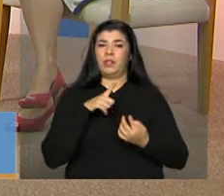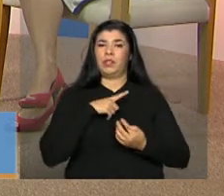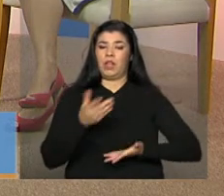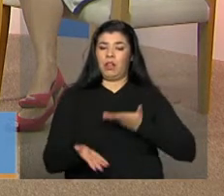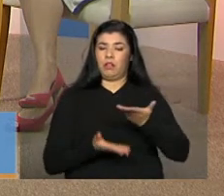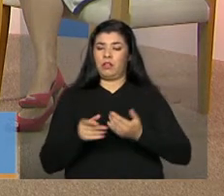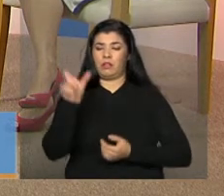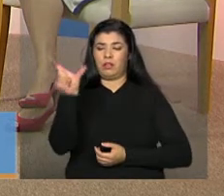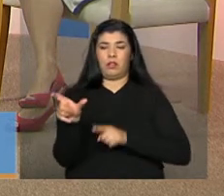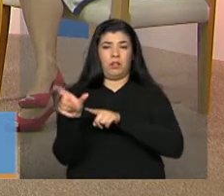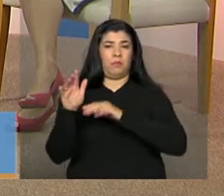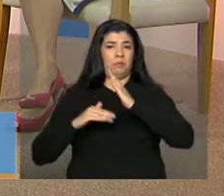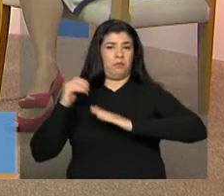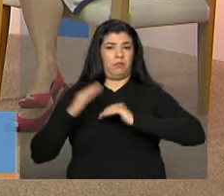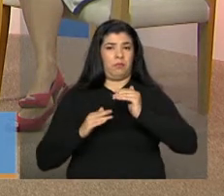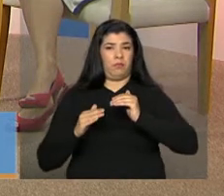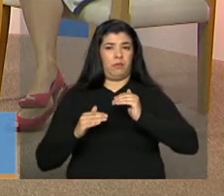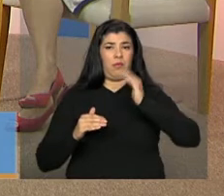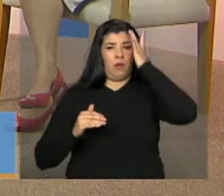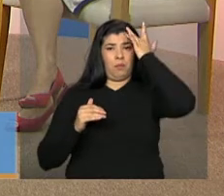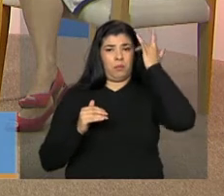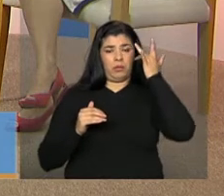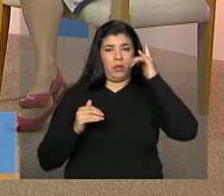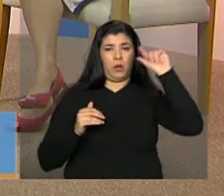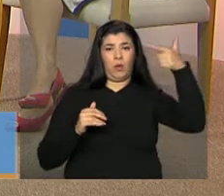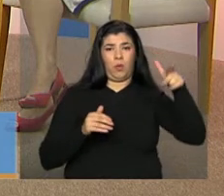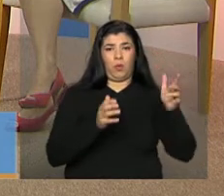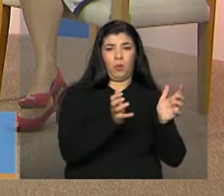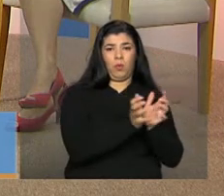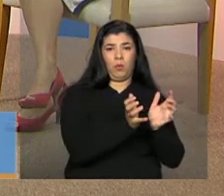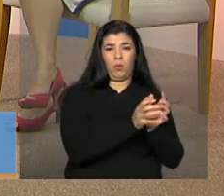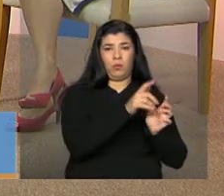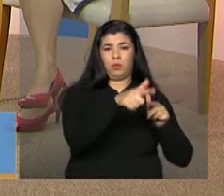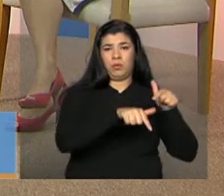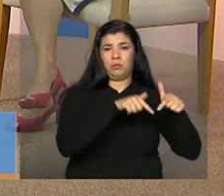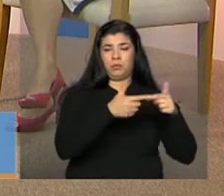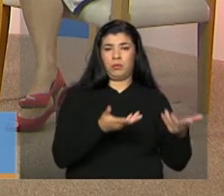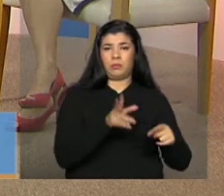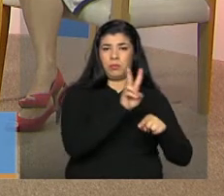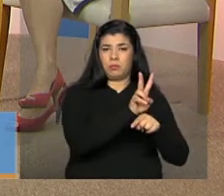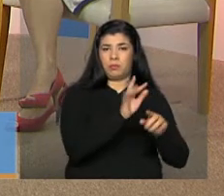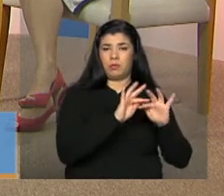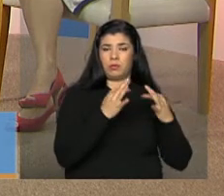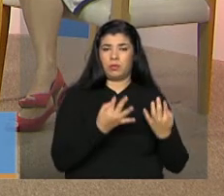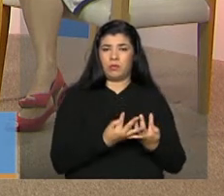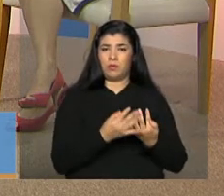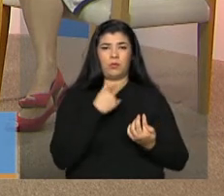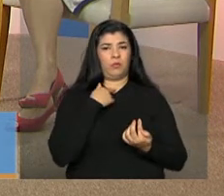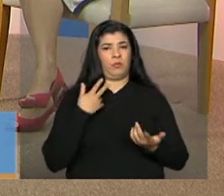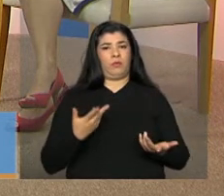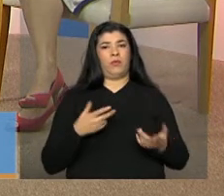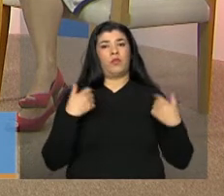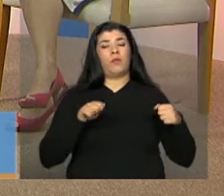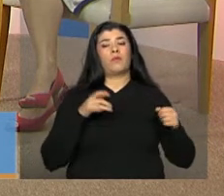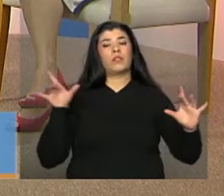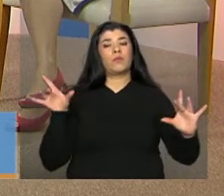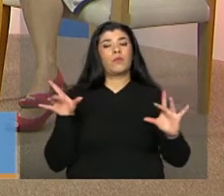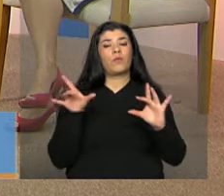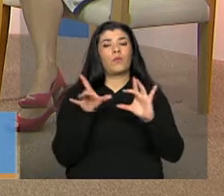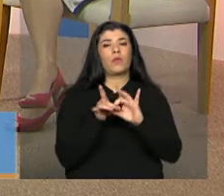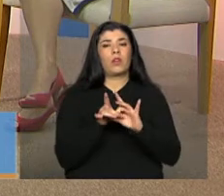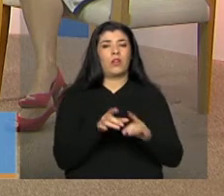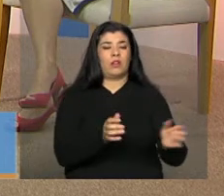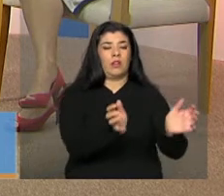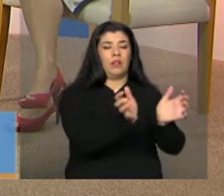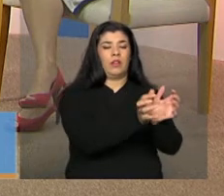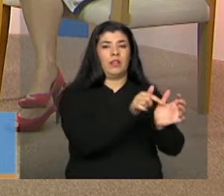amanhã com o outro. Esse vínculo, essa relação entre o profissional